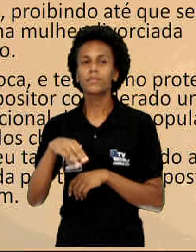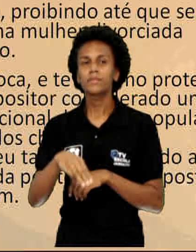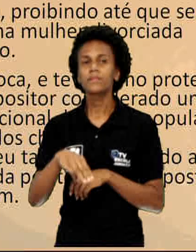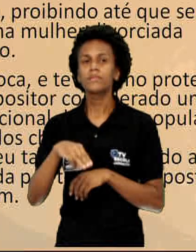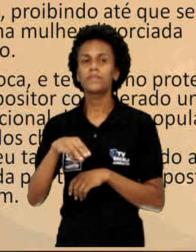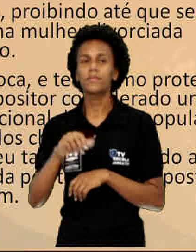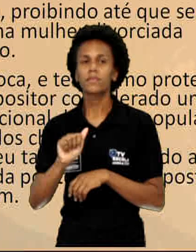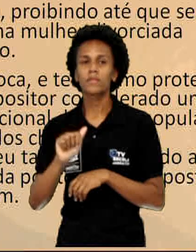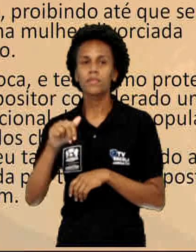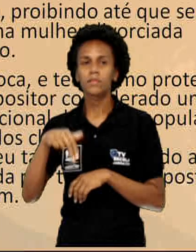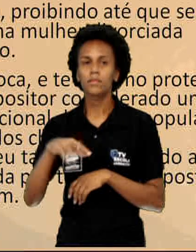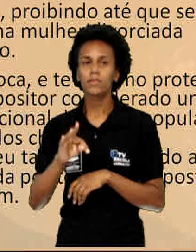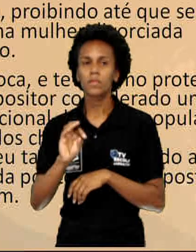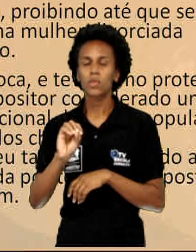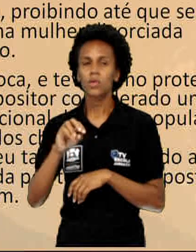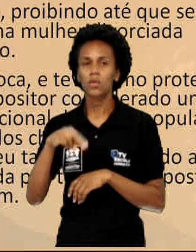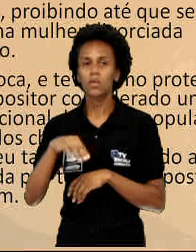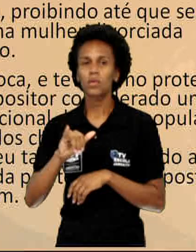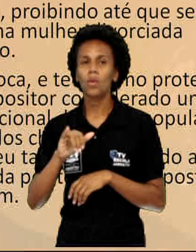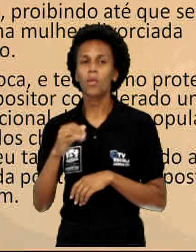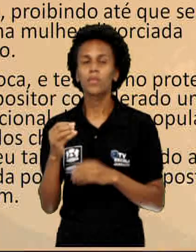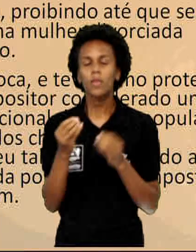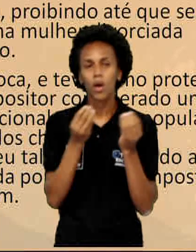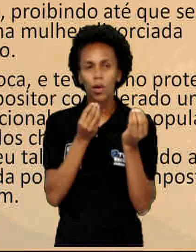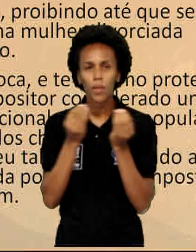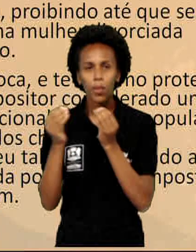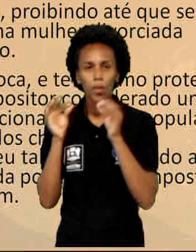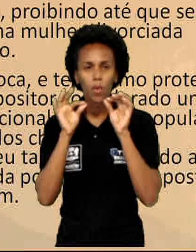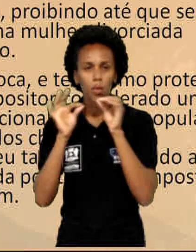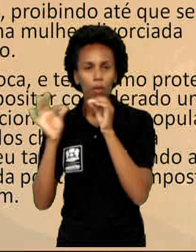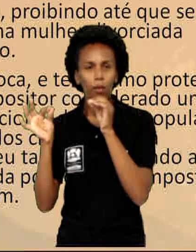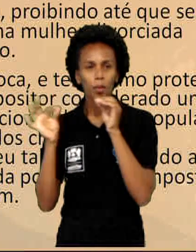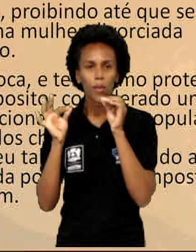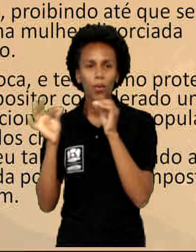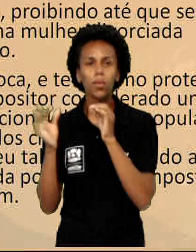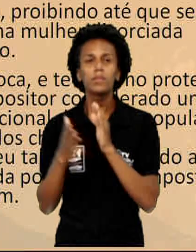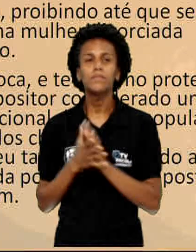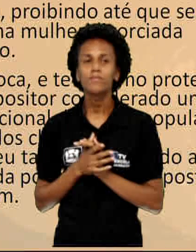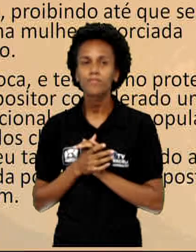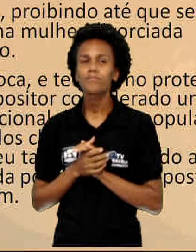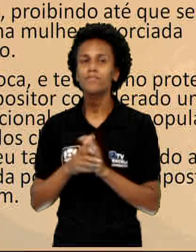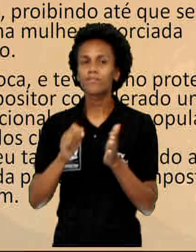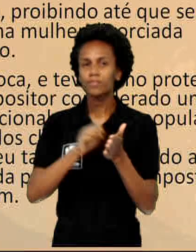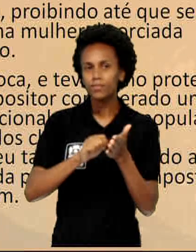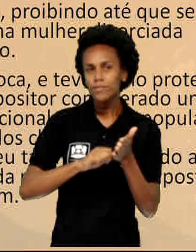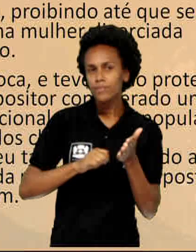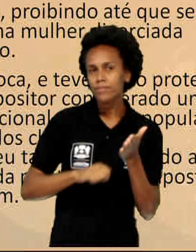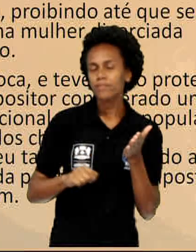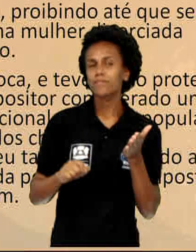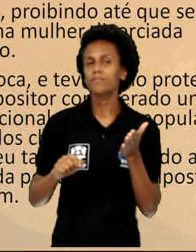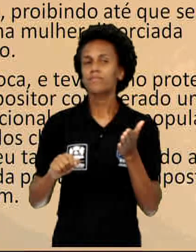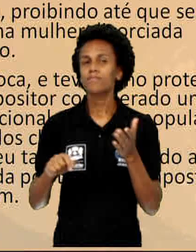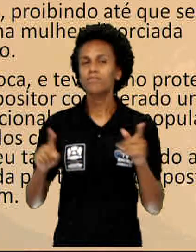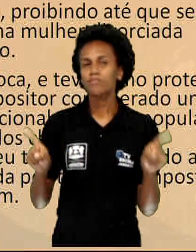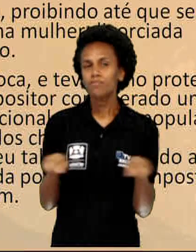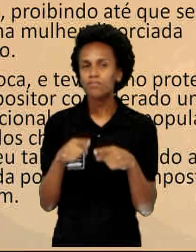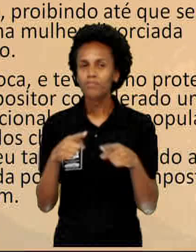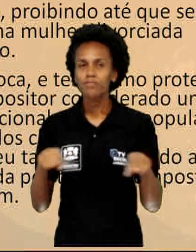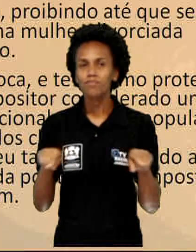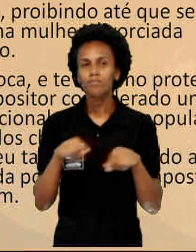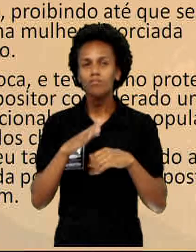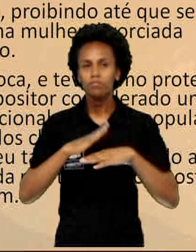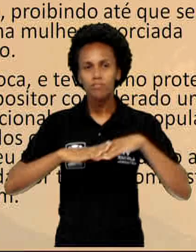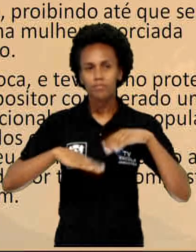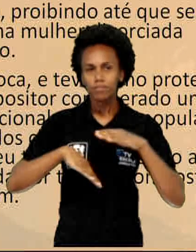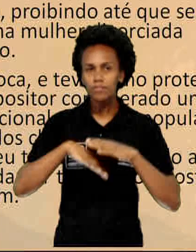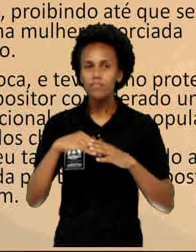compositor considerado um dos fundadores do choro, músico excepcional, com o mais popular da época.